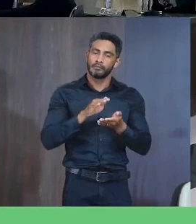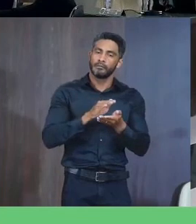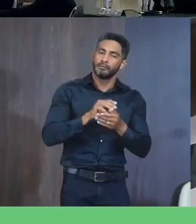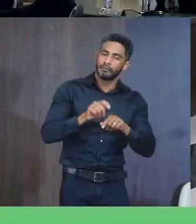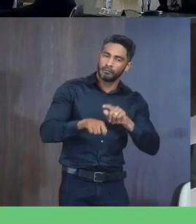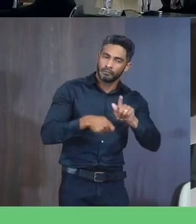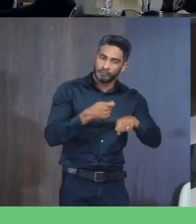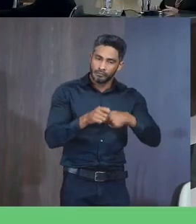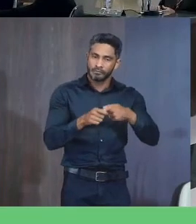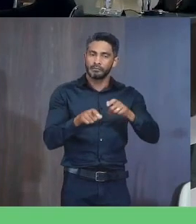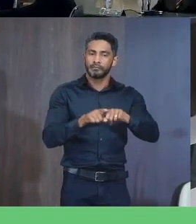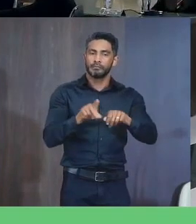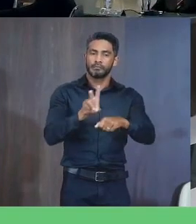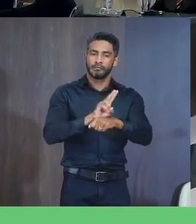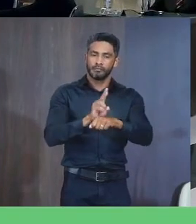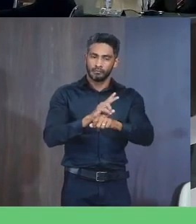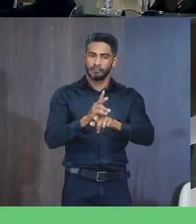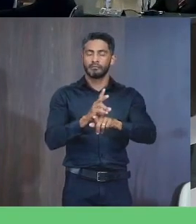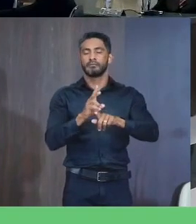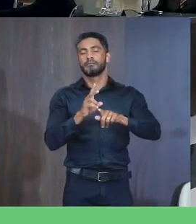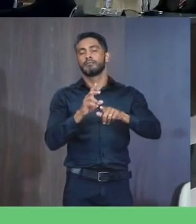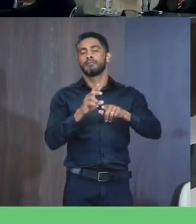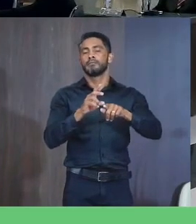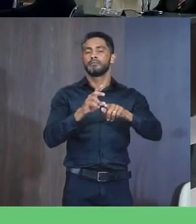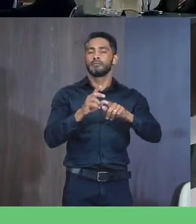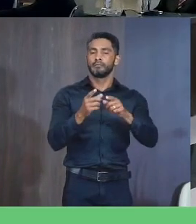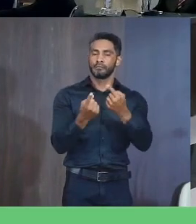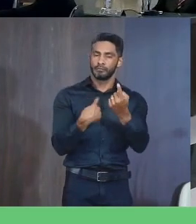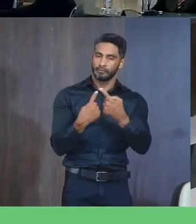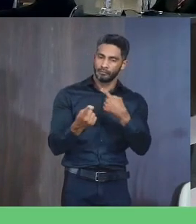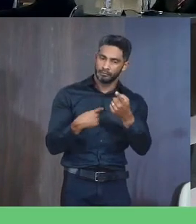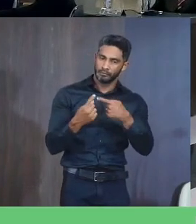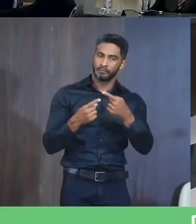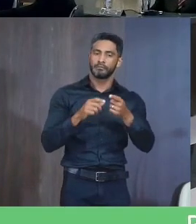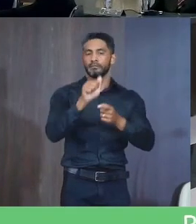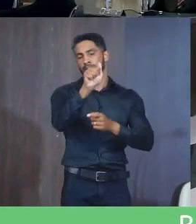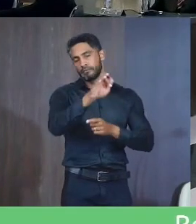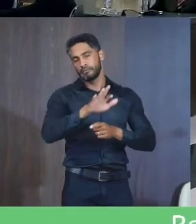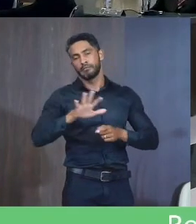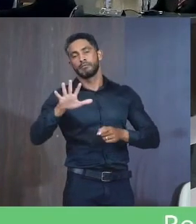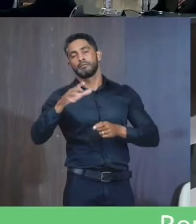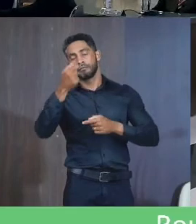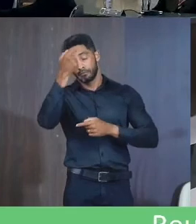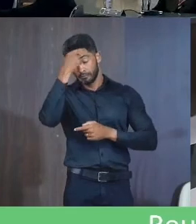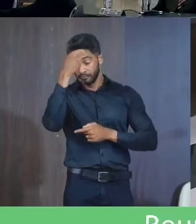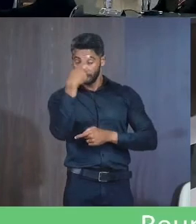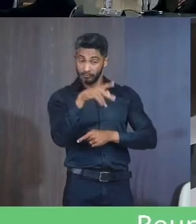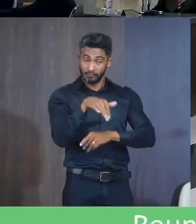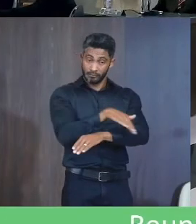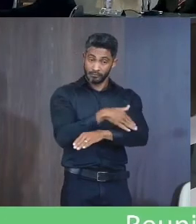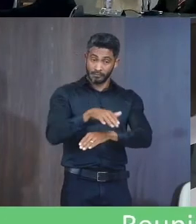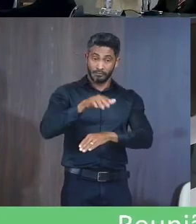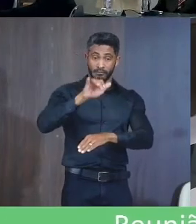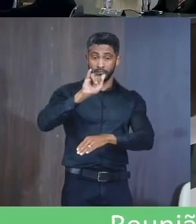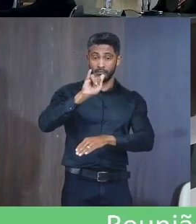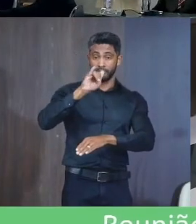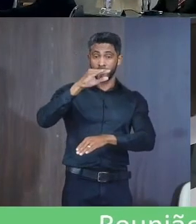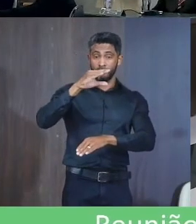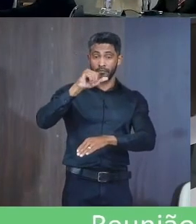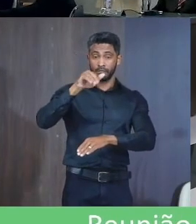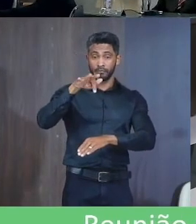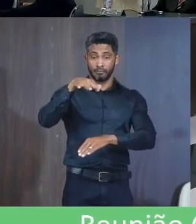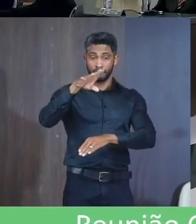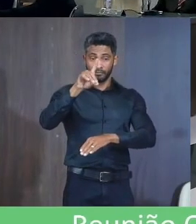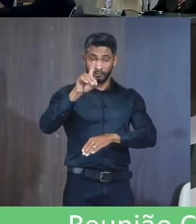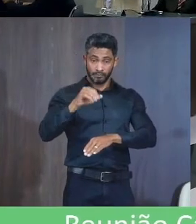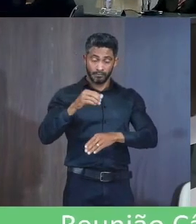atuou Como gerente De transporte Do consórcio União Serra Geral E que ele seja dada Ciência Ao congratulado Residente Na avenida Confidentes Número 943